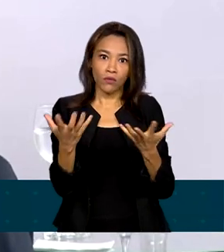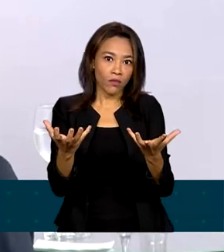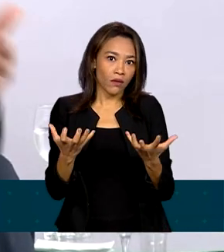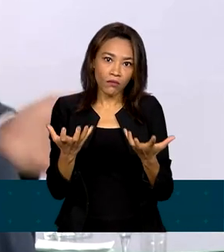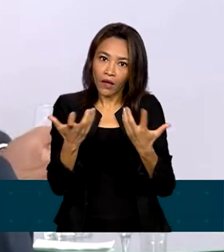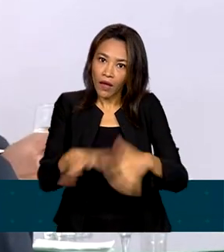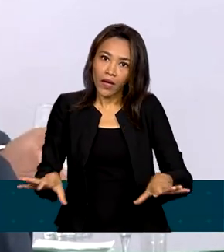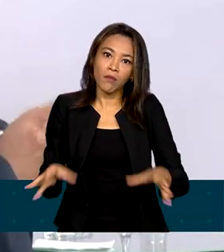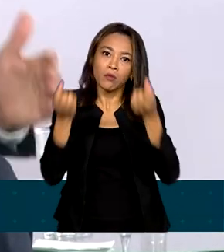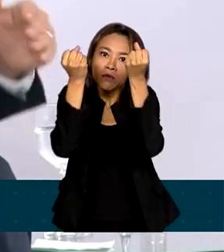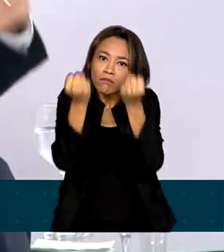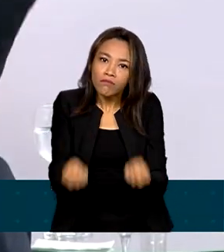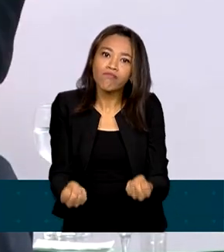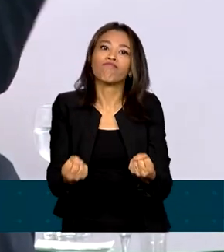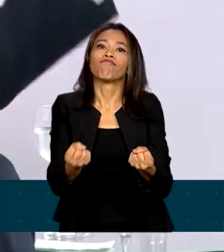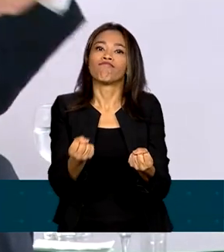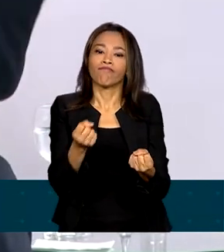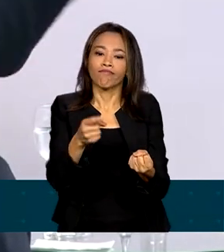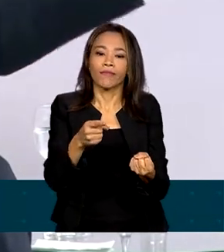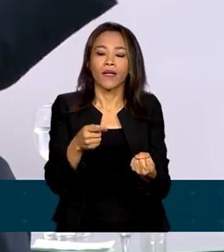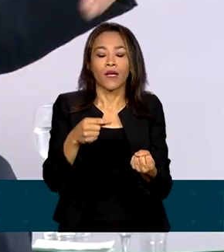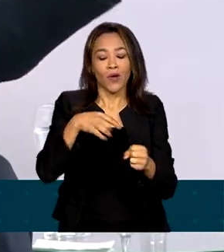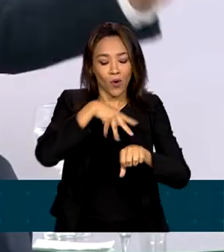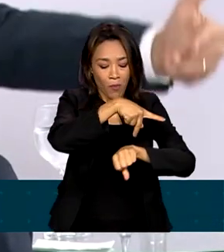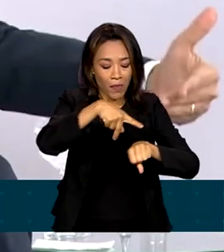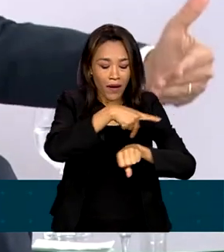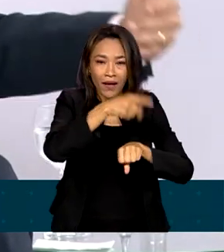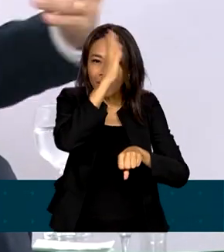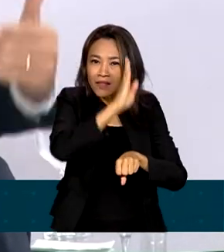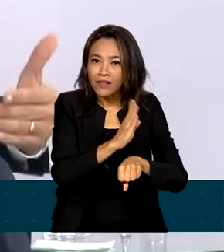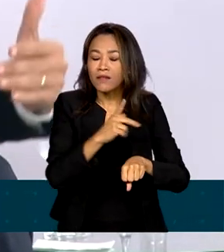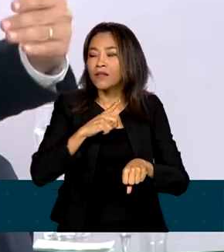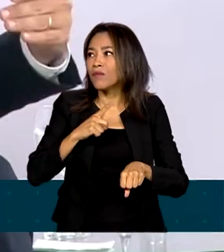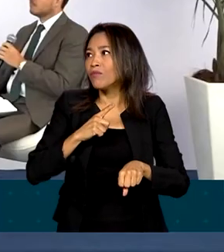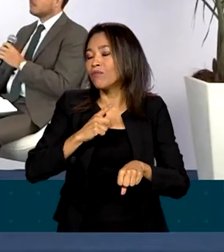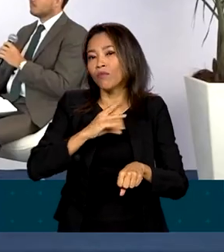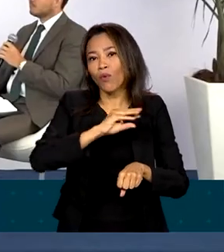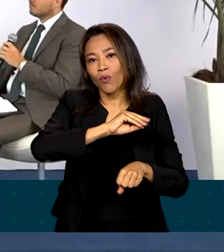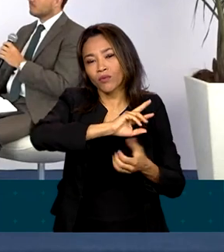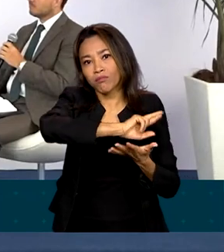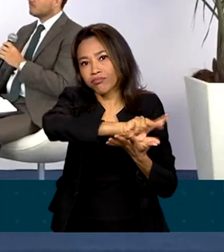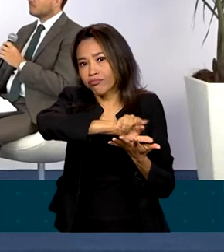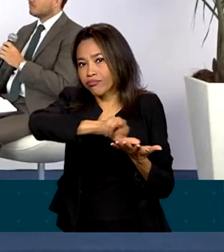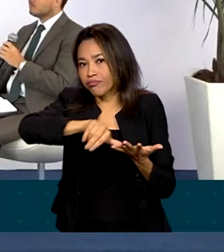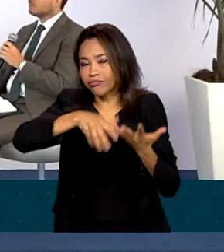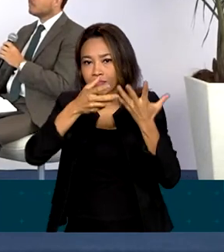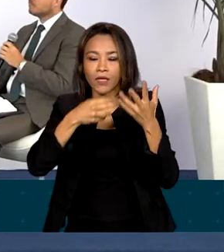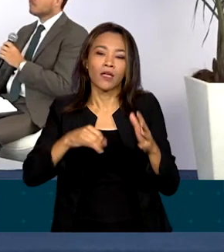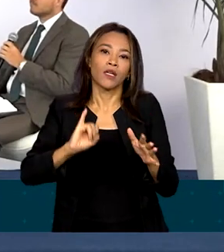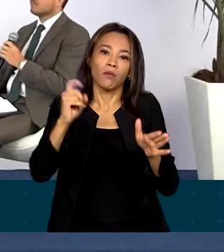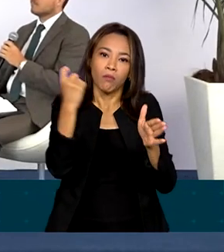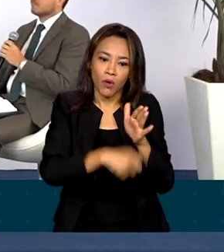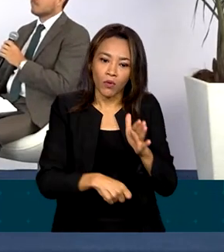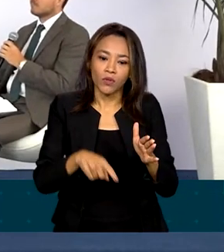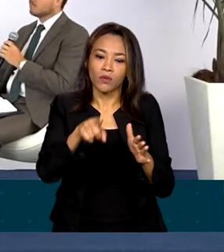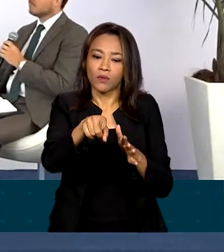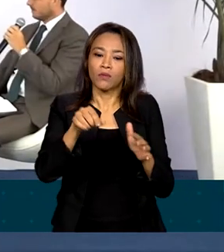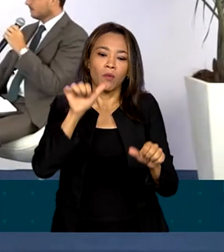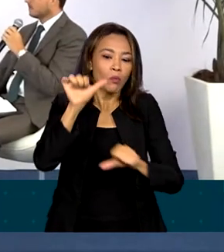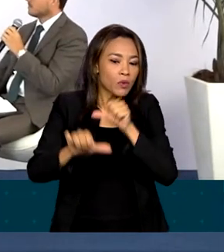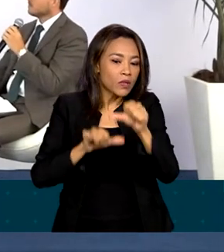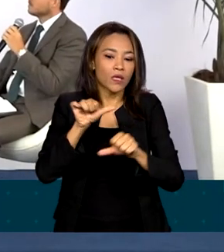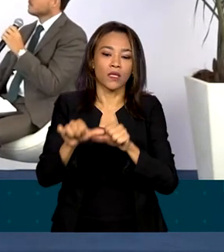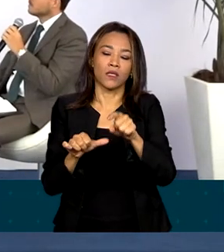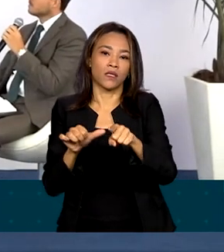consumo, por razões óbvias, o Brasil já cobra muito sobre consumo. Não está prevista uma mudança do simples na reforma.